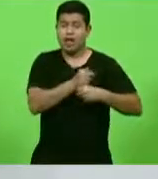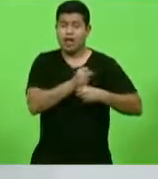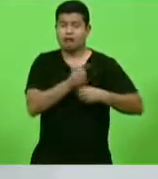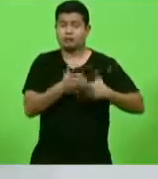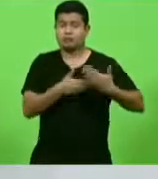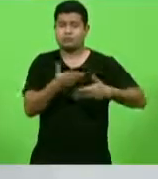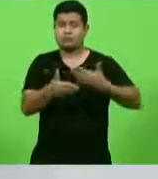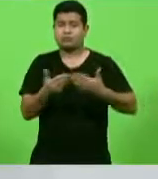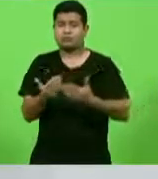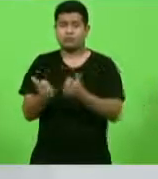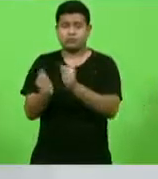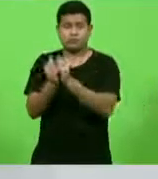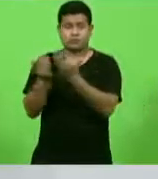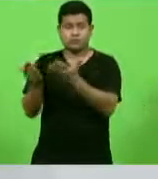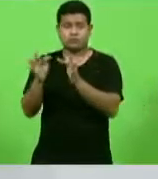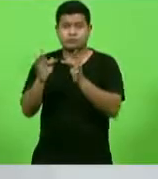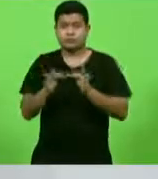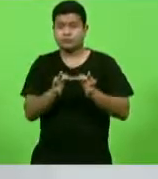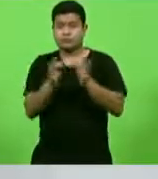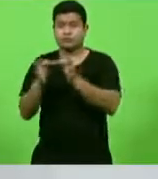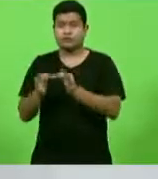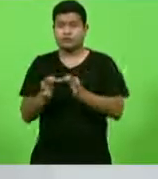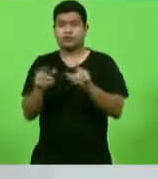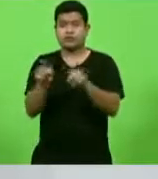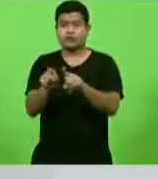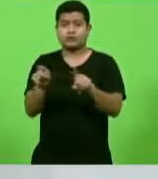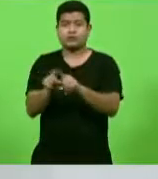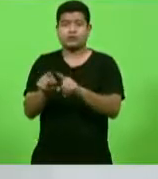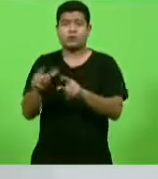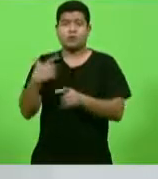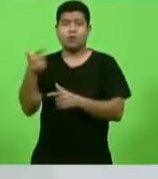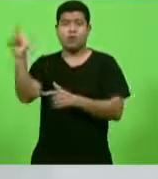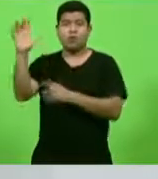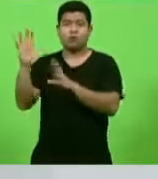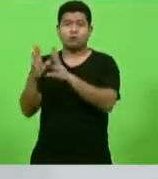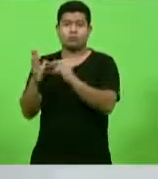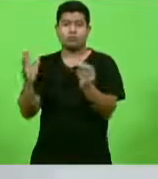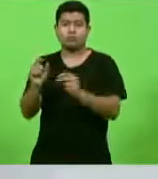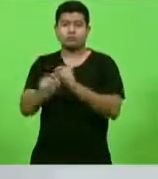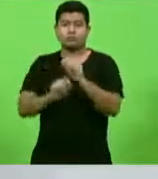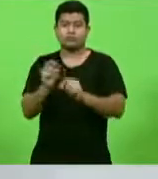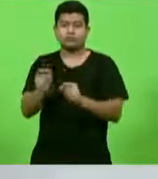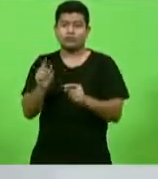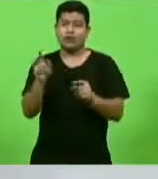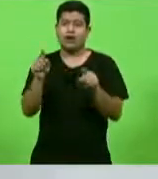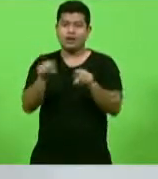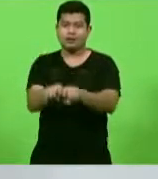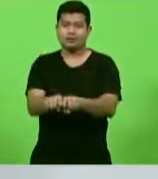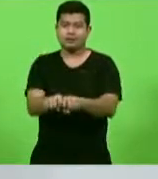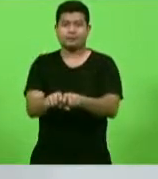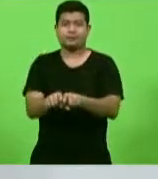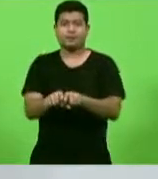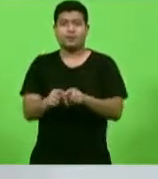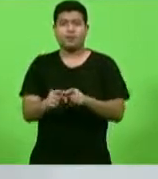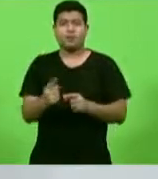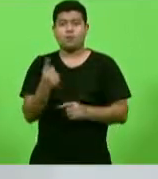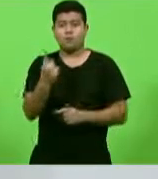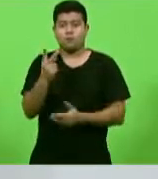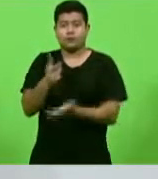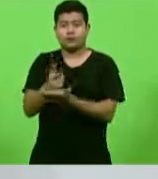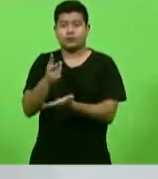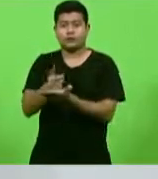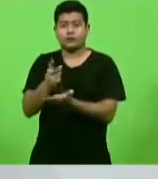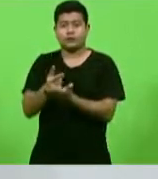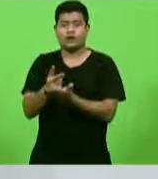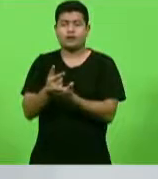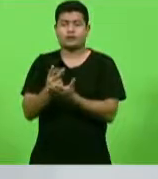da fundação, começou a oferecer outro modelo também de convênio, um mantendo a cedência de pessoal